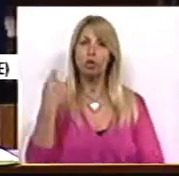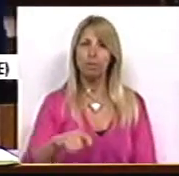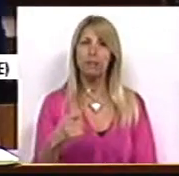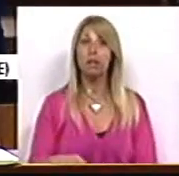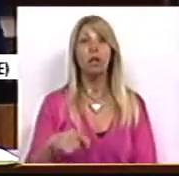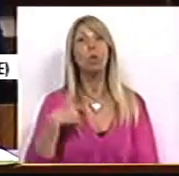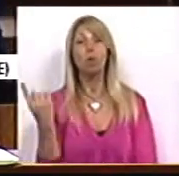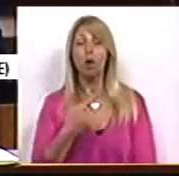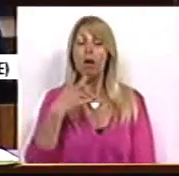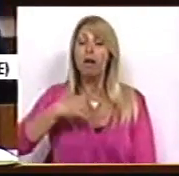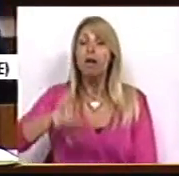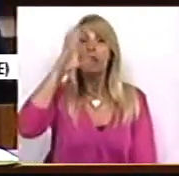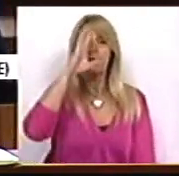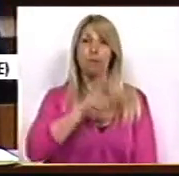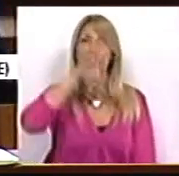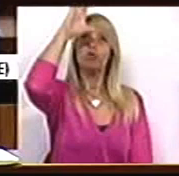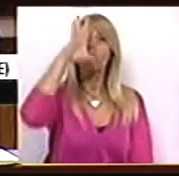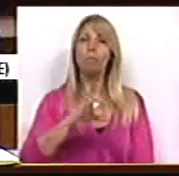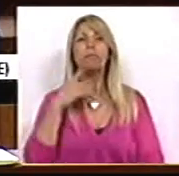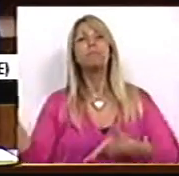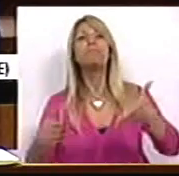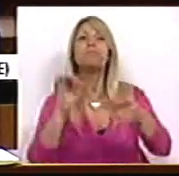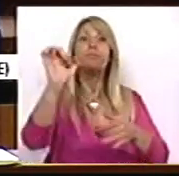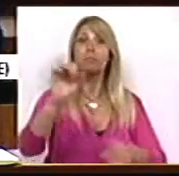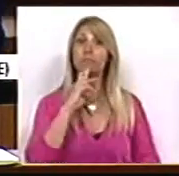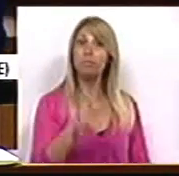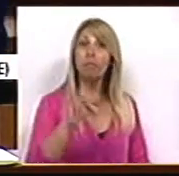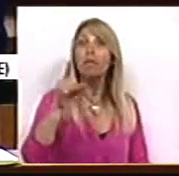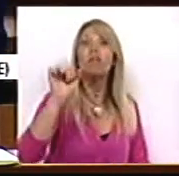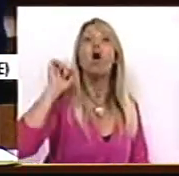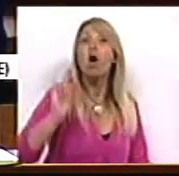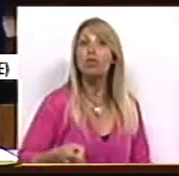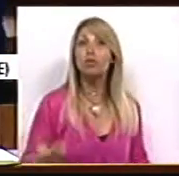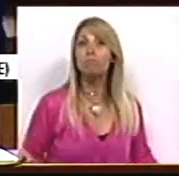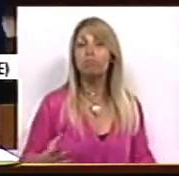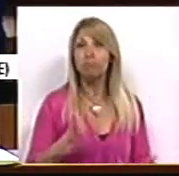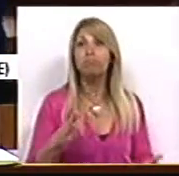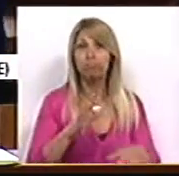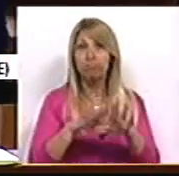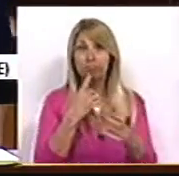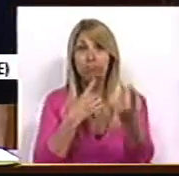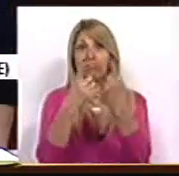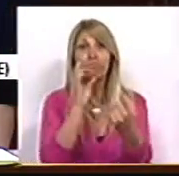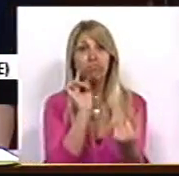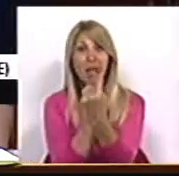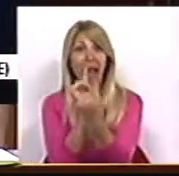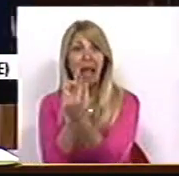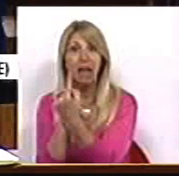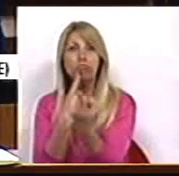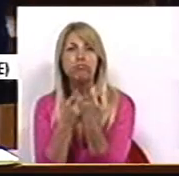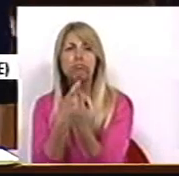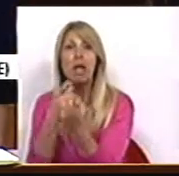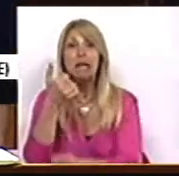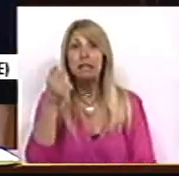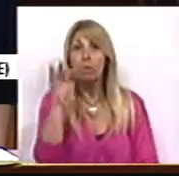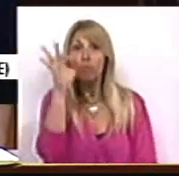Ministro, é qual é a sua estratégia e a sua resposta quando, perante o inquérito, mais de 50% dos jovens